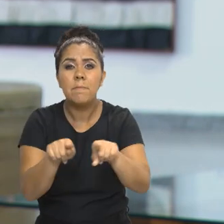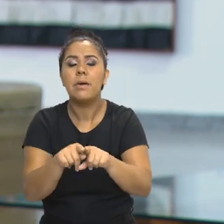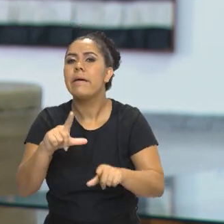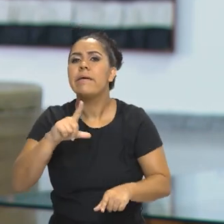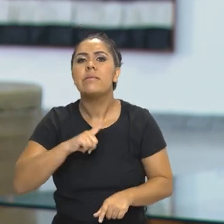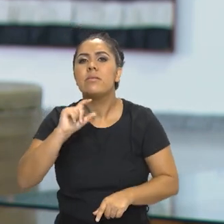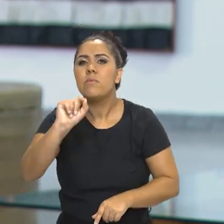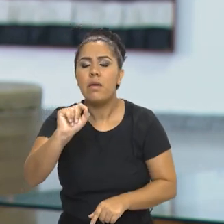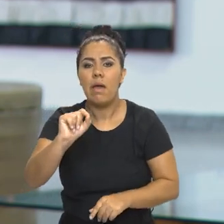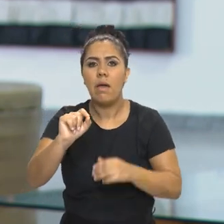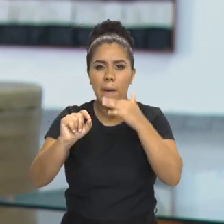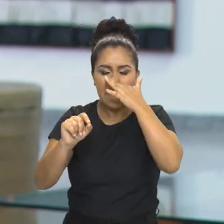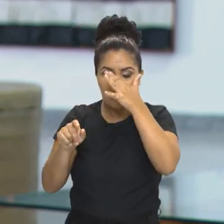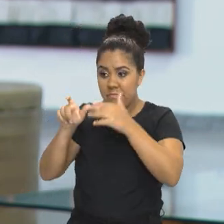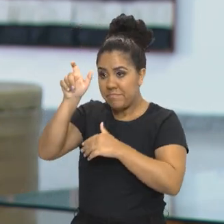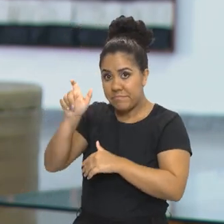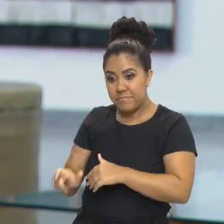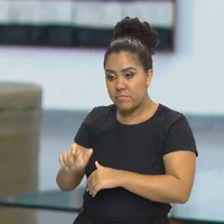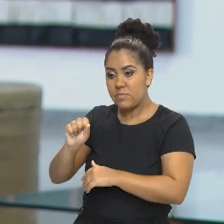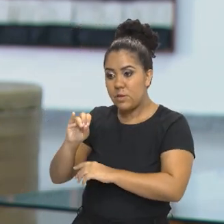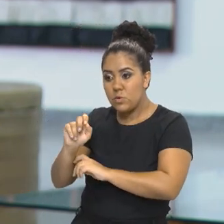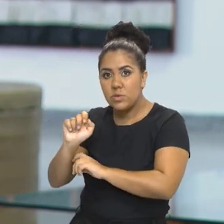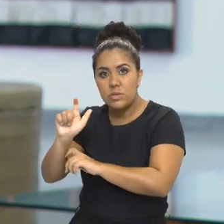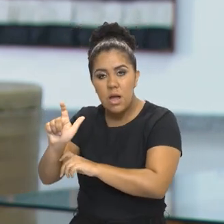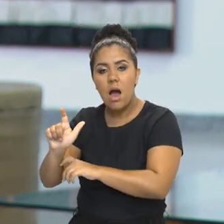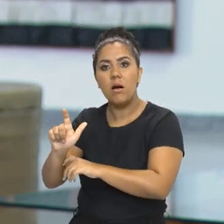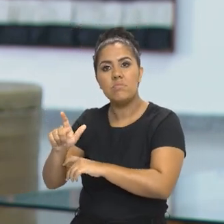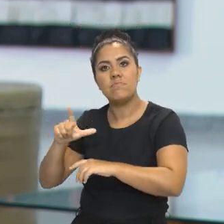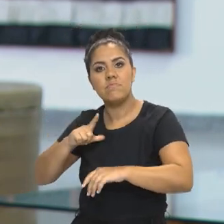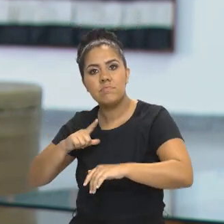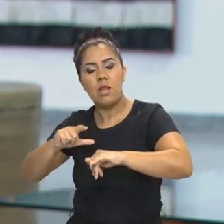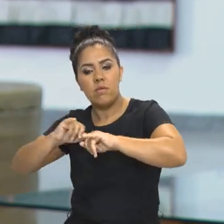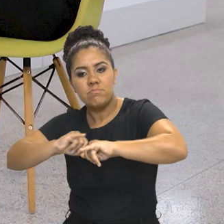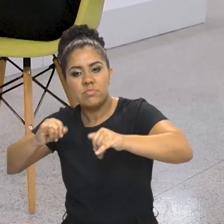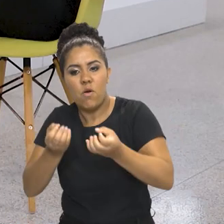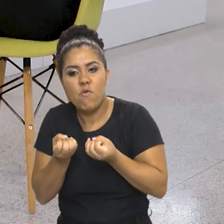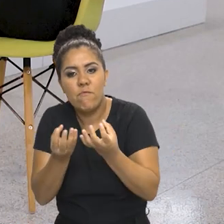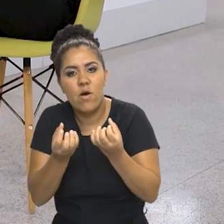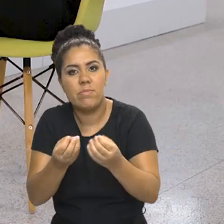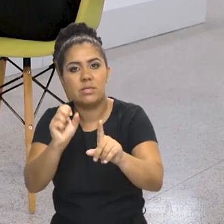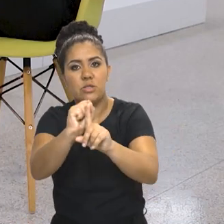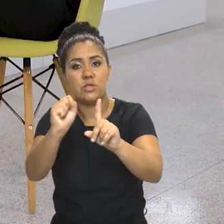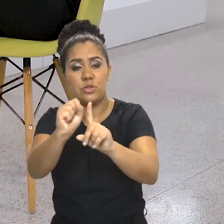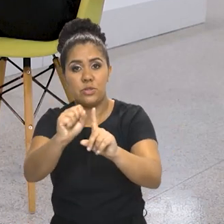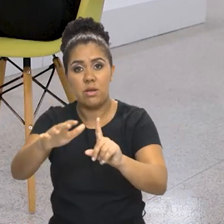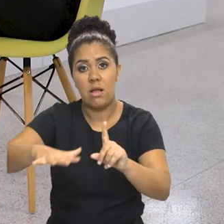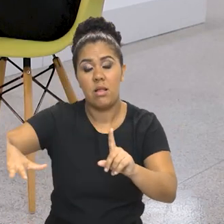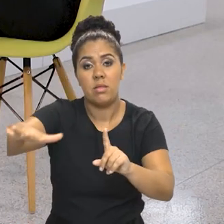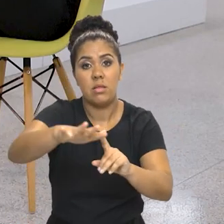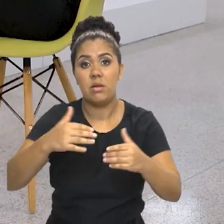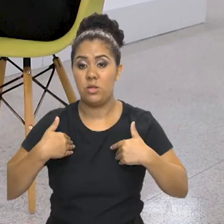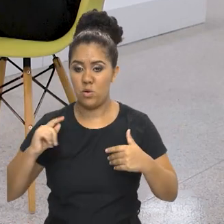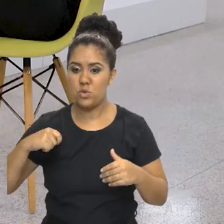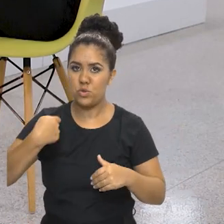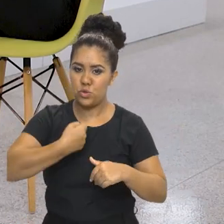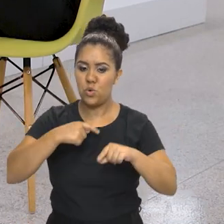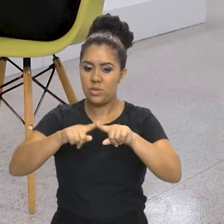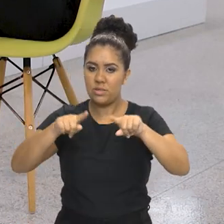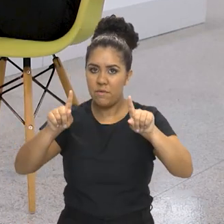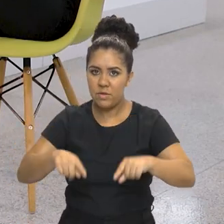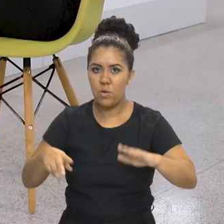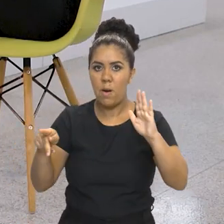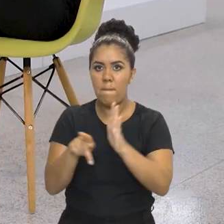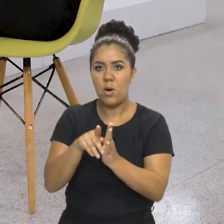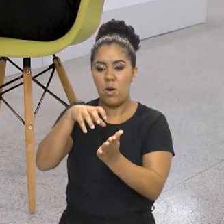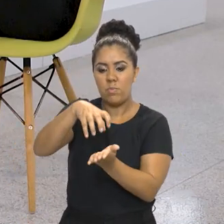como um agente social de formação de educação para a sociedade. Eu hoje estou presidenta do Ibran, sou servidora da casa,